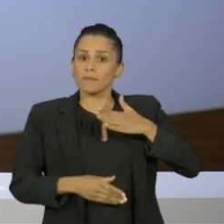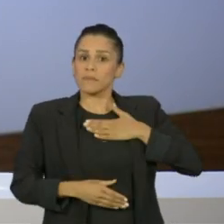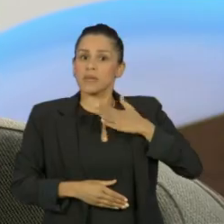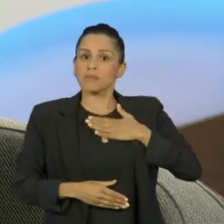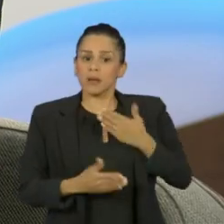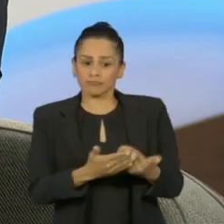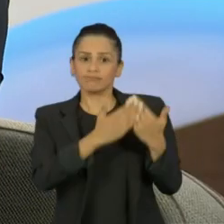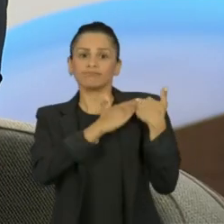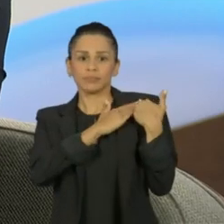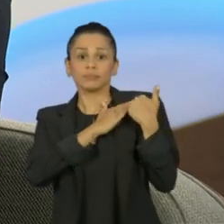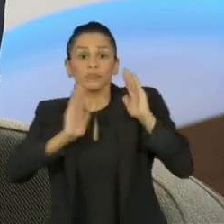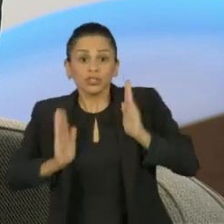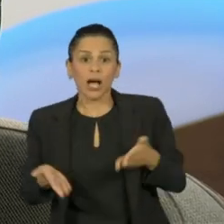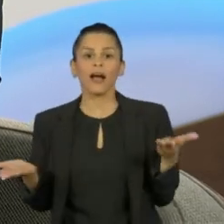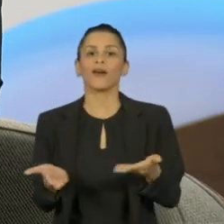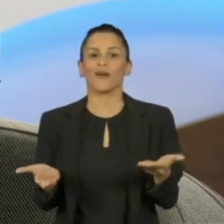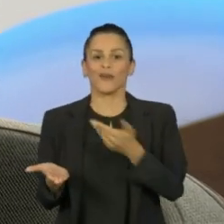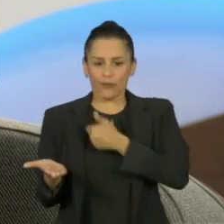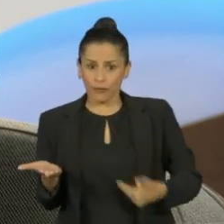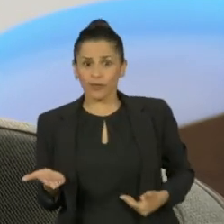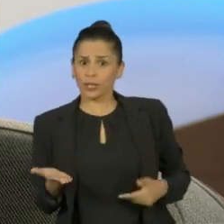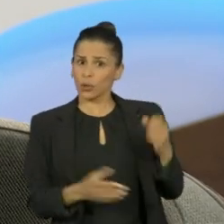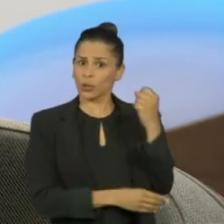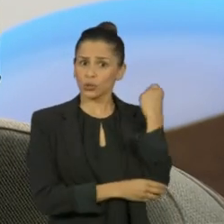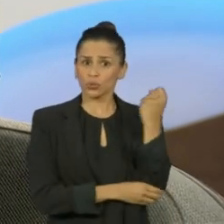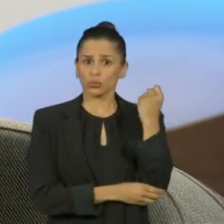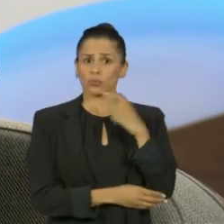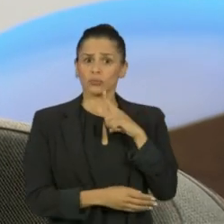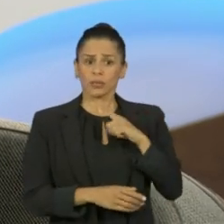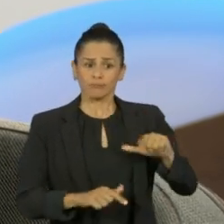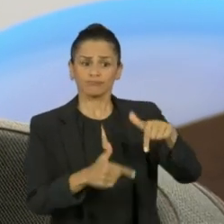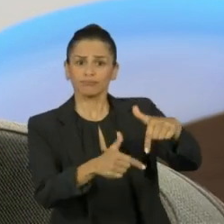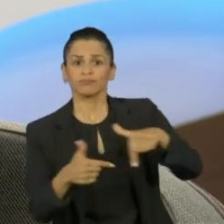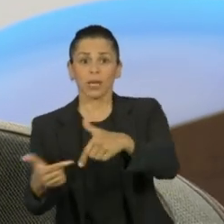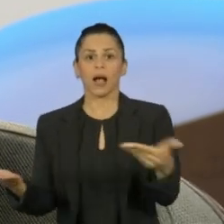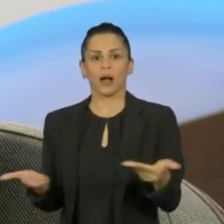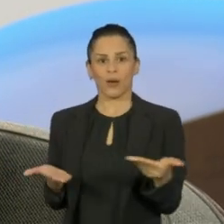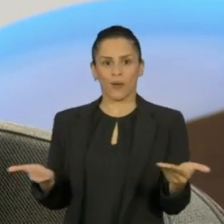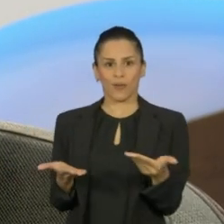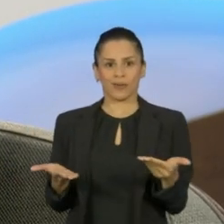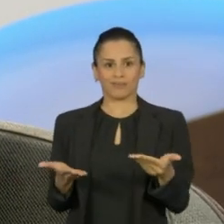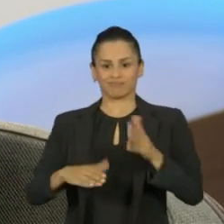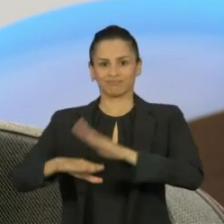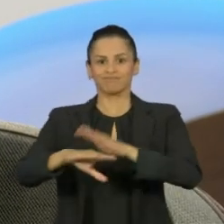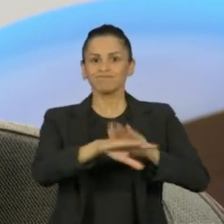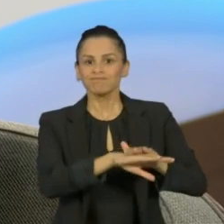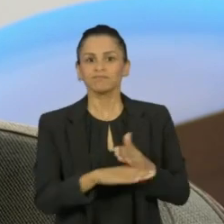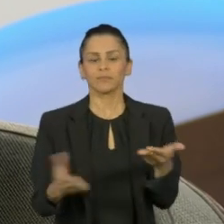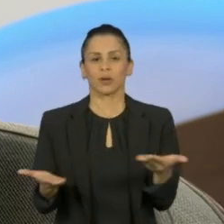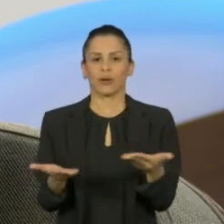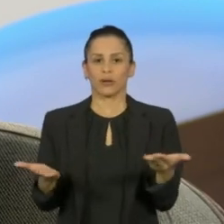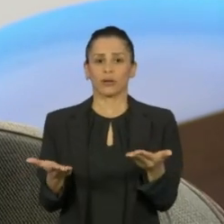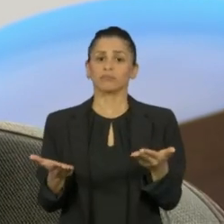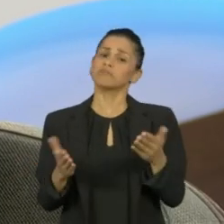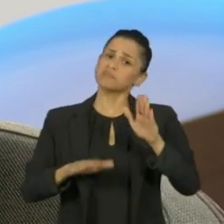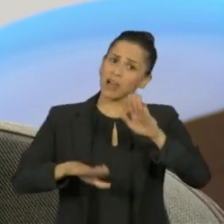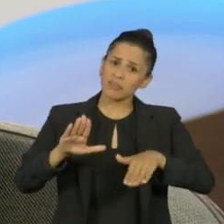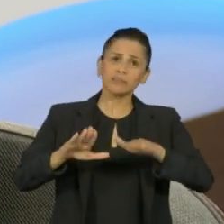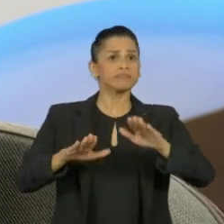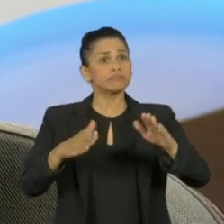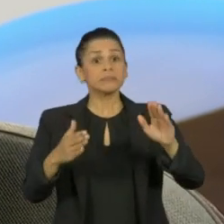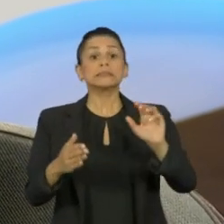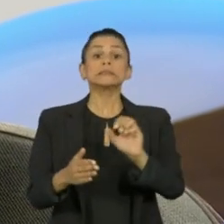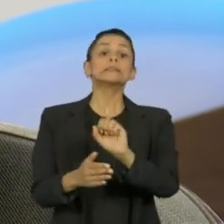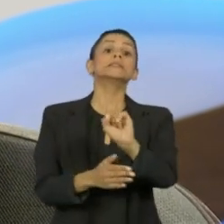governador. Bom, se tiver bons resultados, que possam eventualmente me colocar numa posição para outros